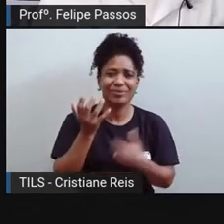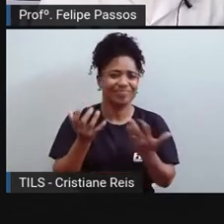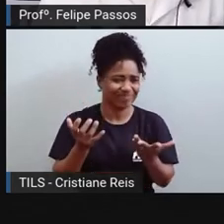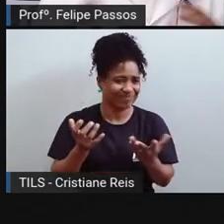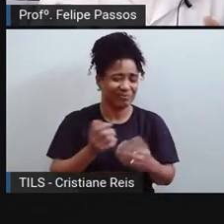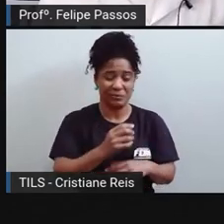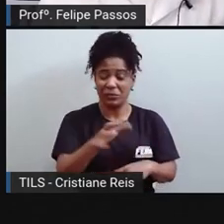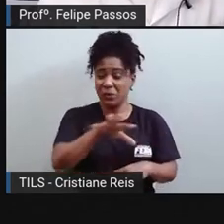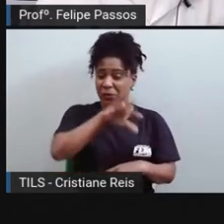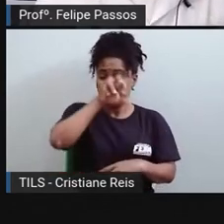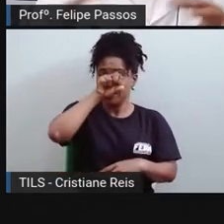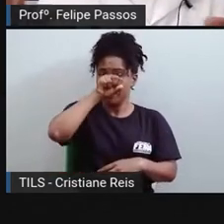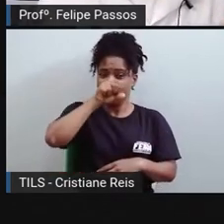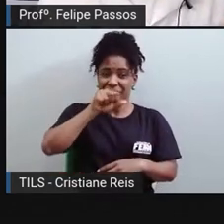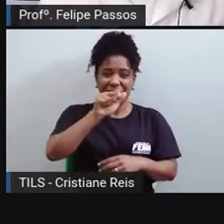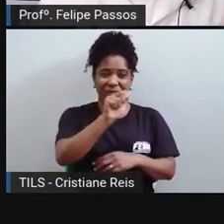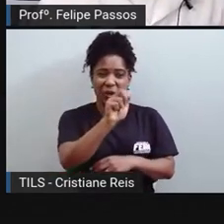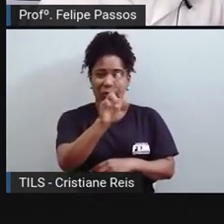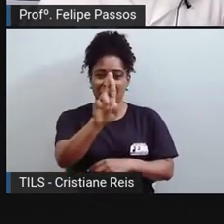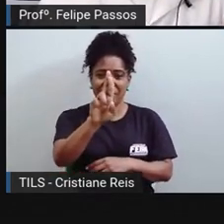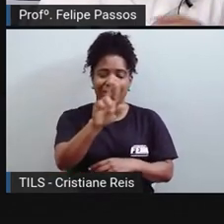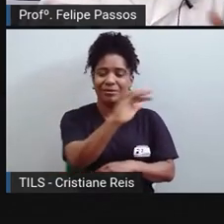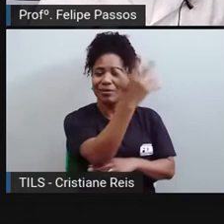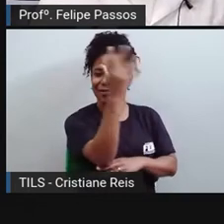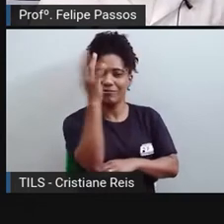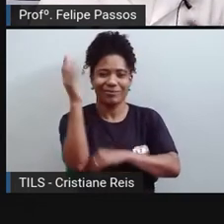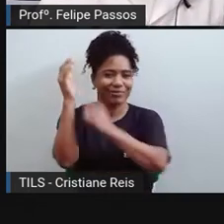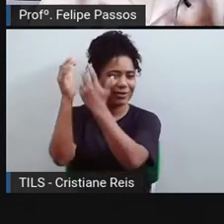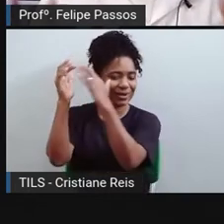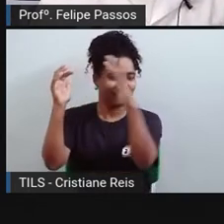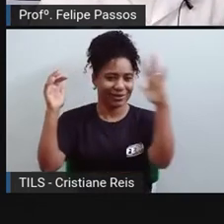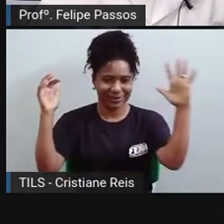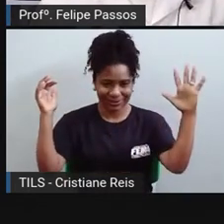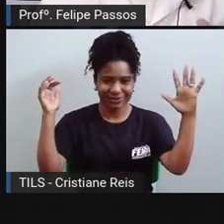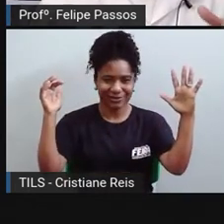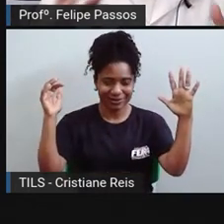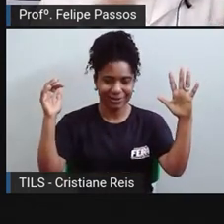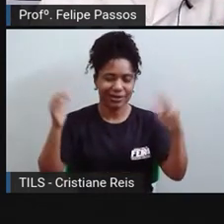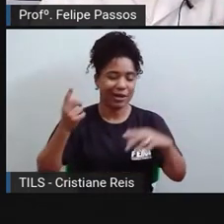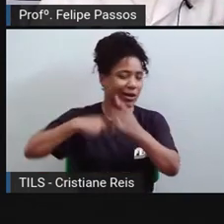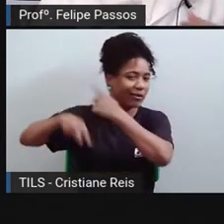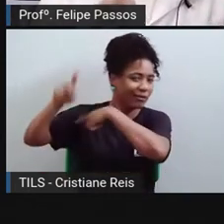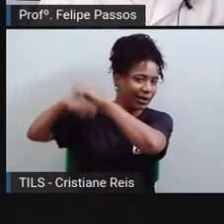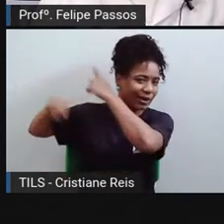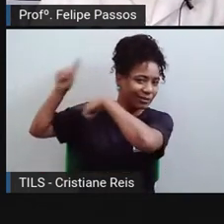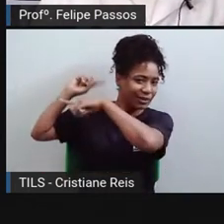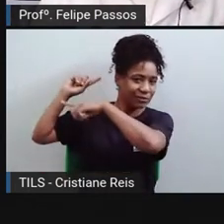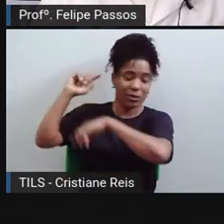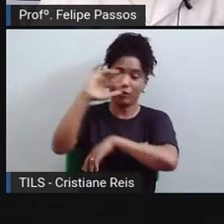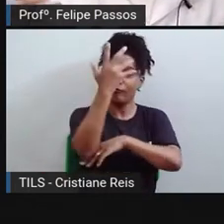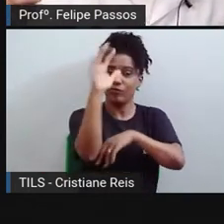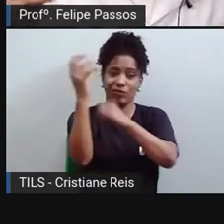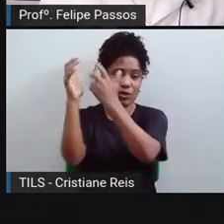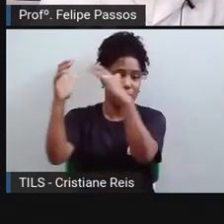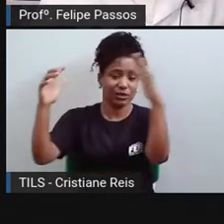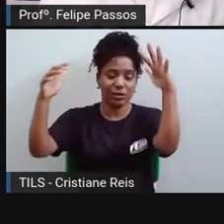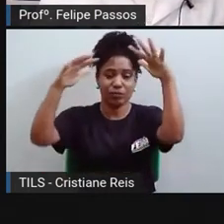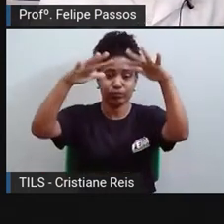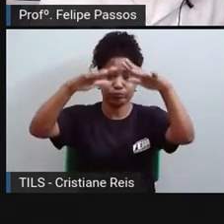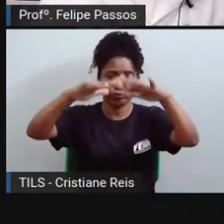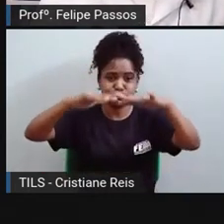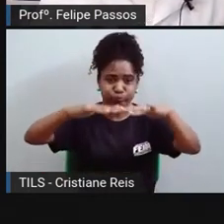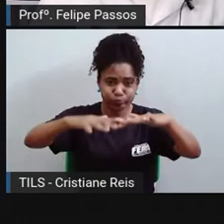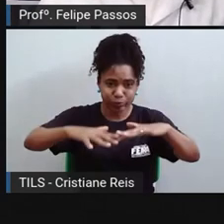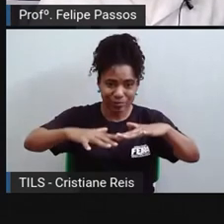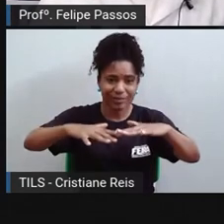imagina, uma floresta gigantesca lá, 60 bilhões de anos atrás, foi só terrada, virou carvão. Ali tem